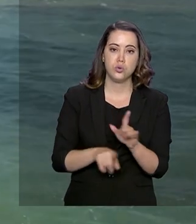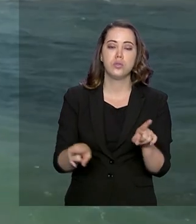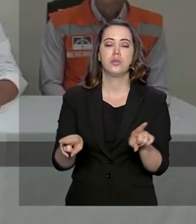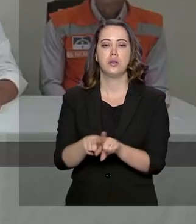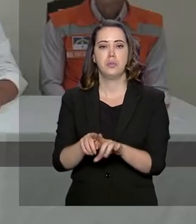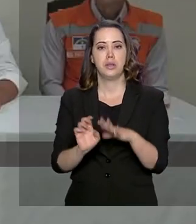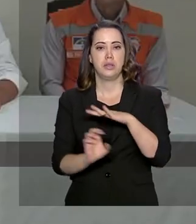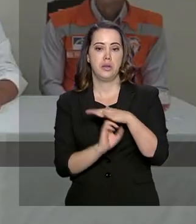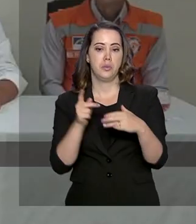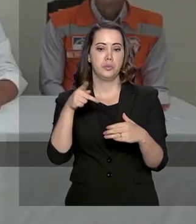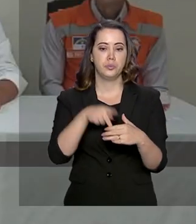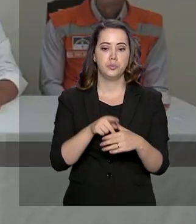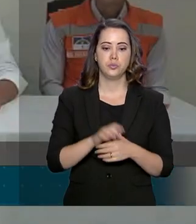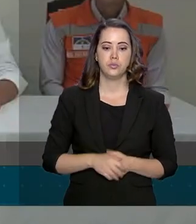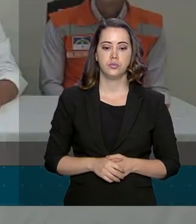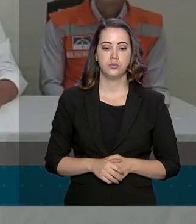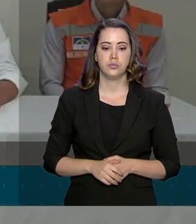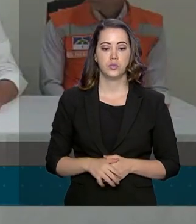Petrobras.